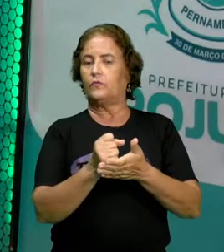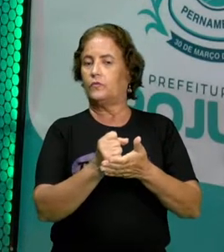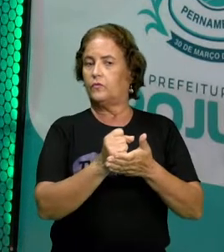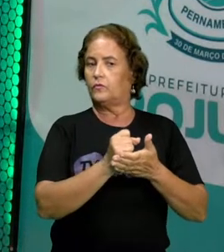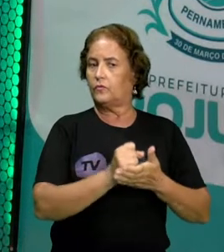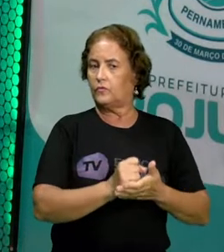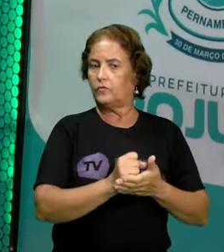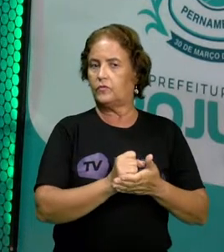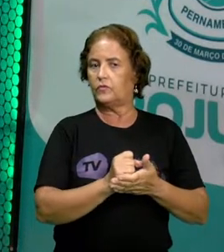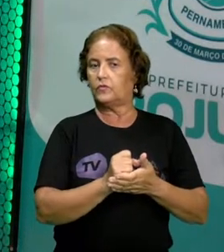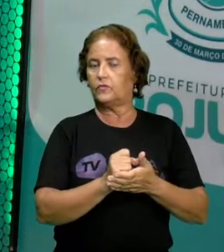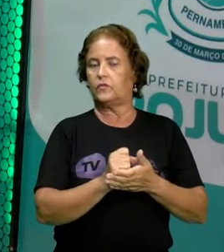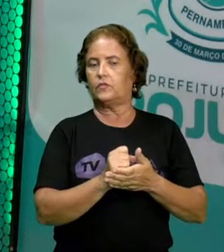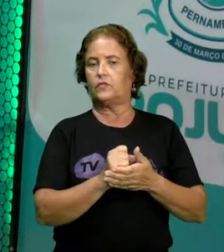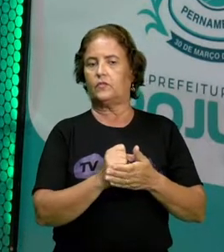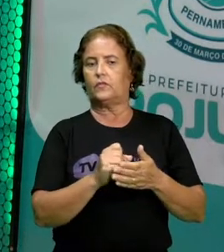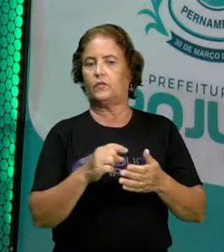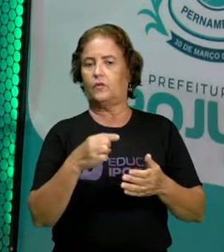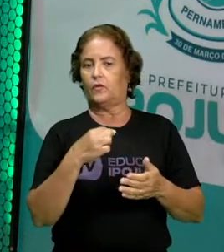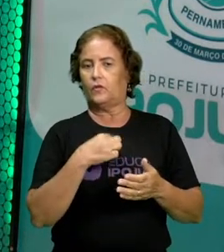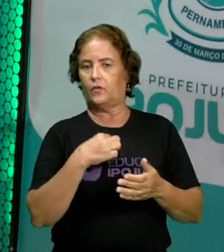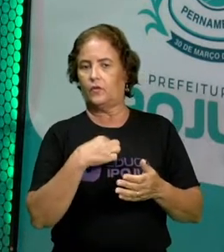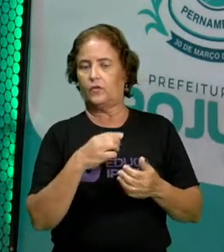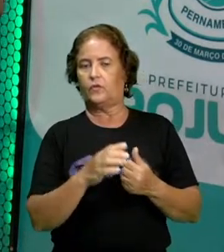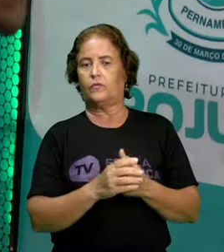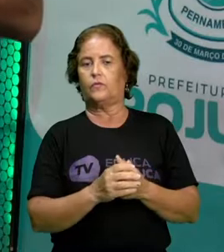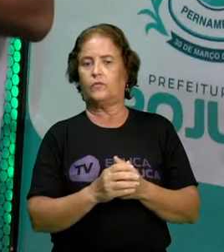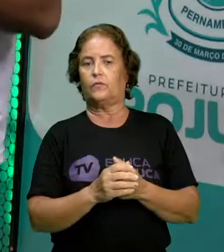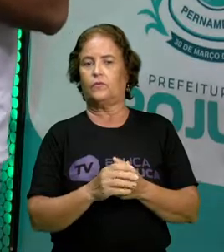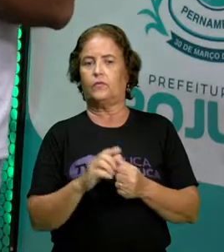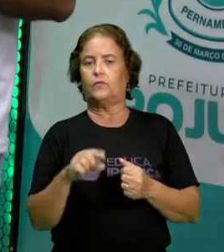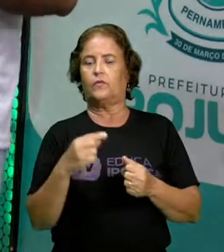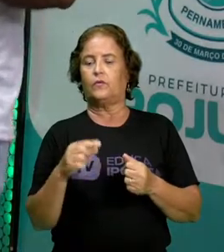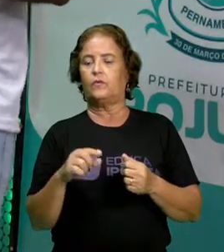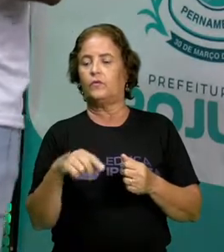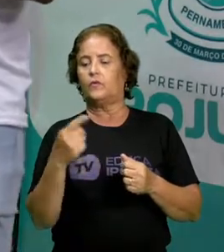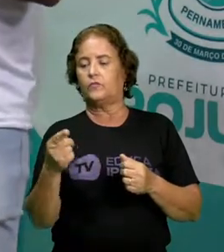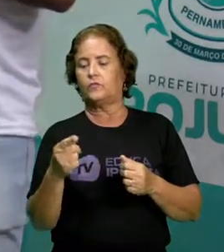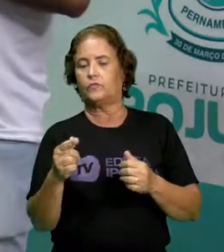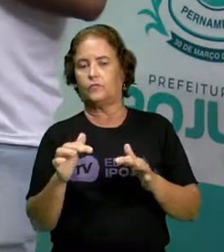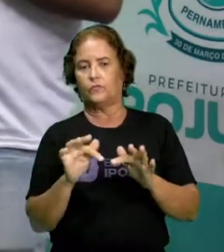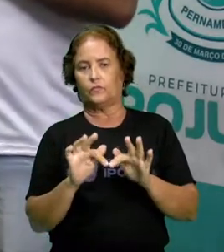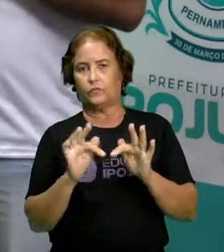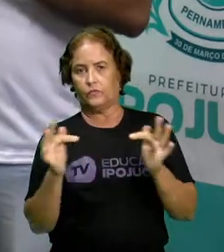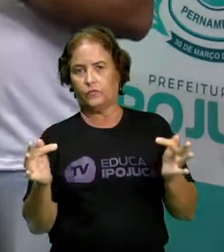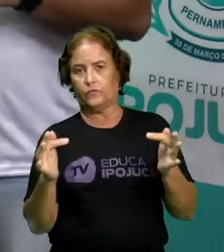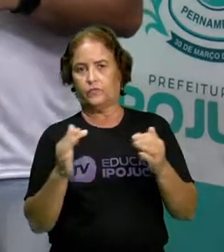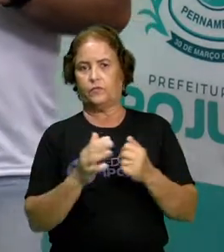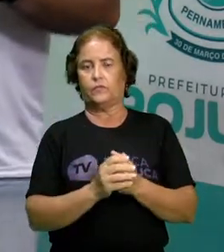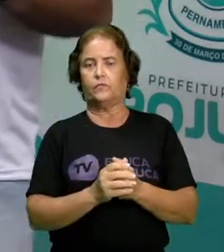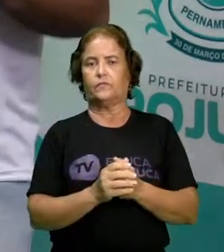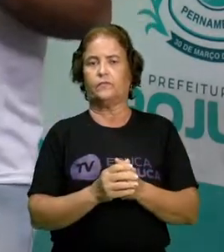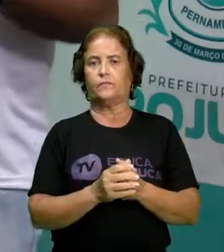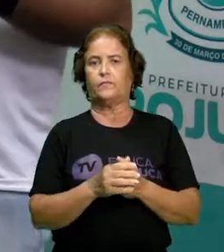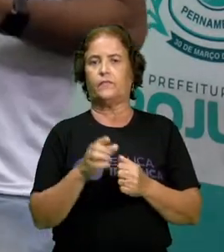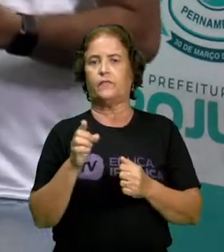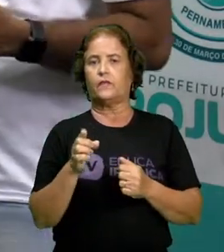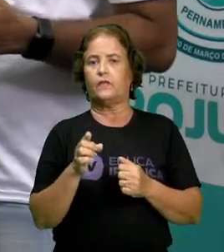mais o verbo Go, que é o verbo principal da frase, e o complemento. Isso aí é a forma